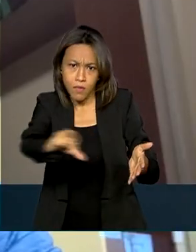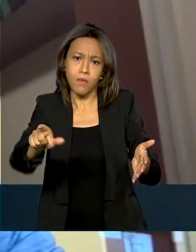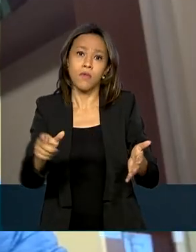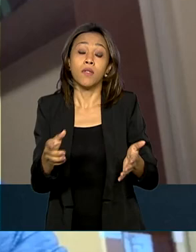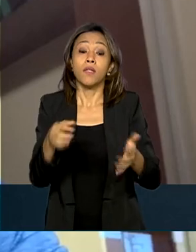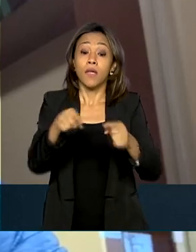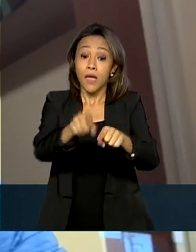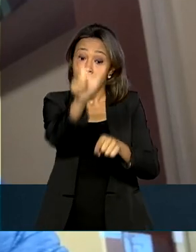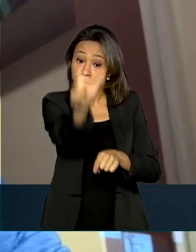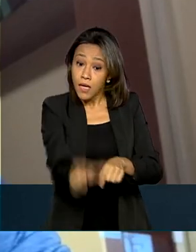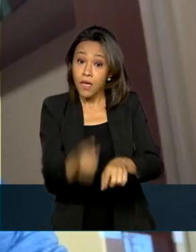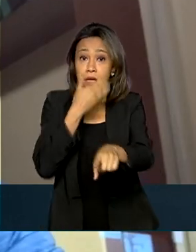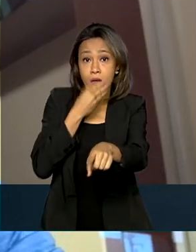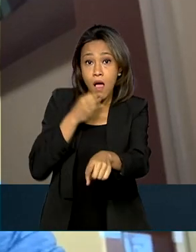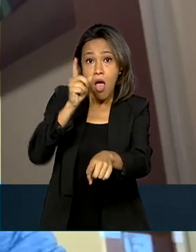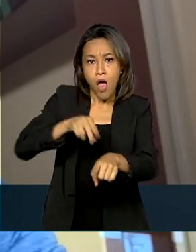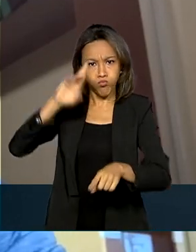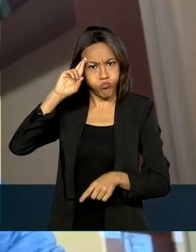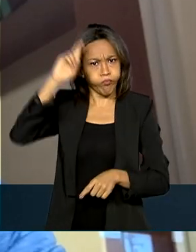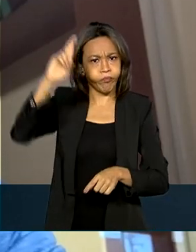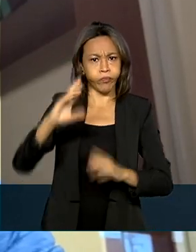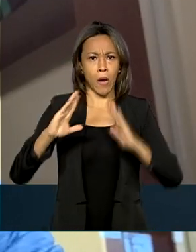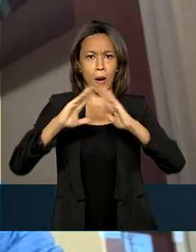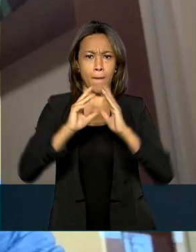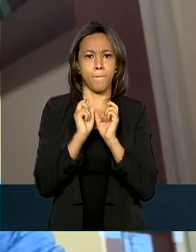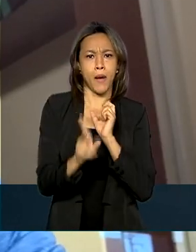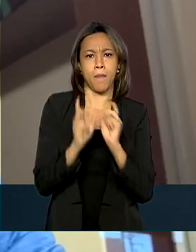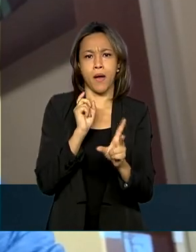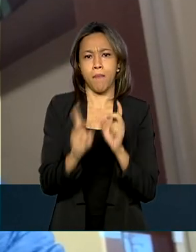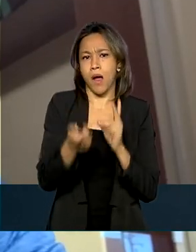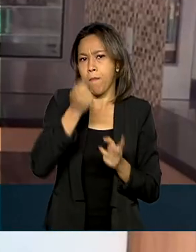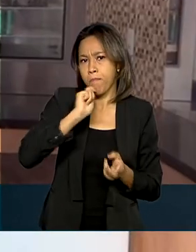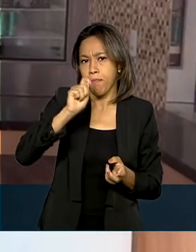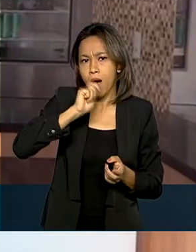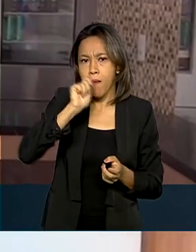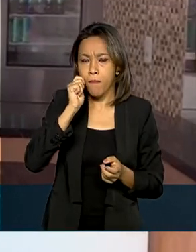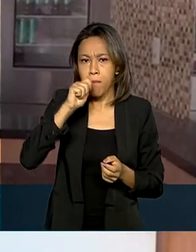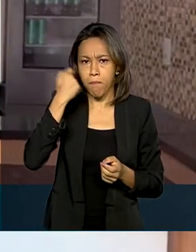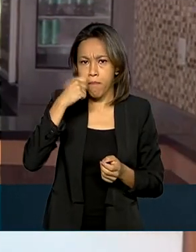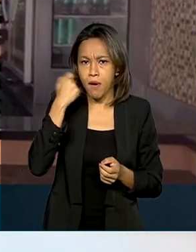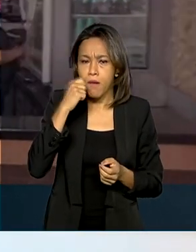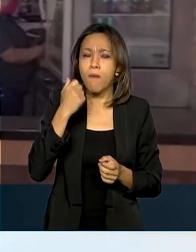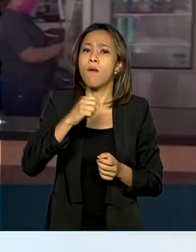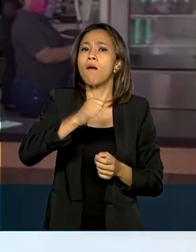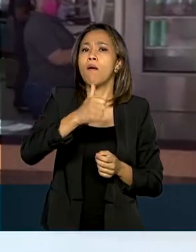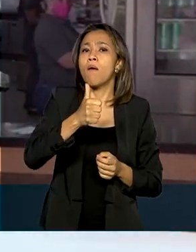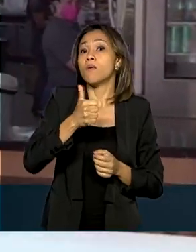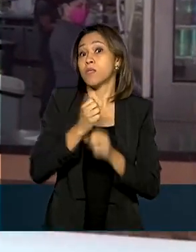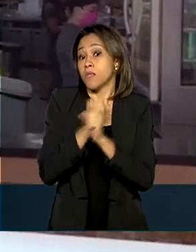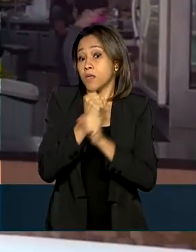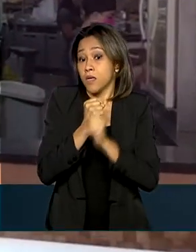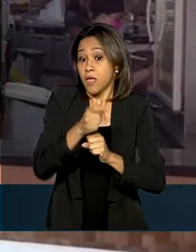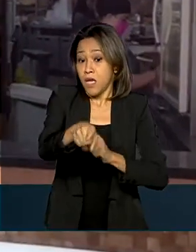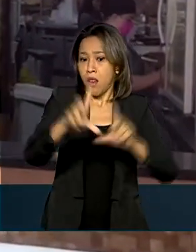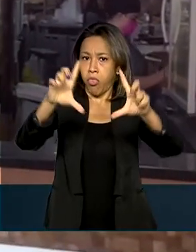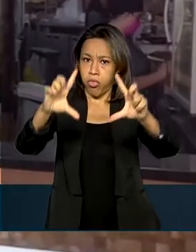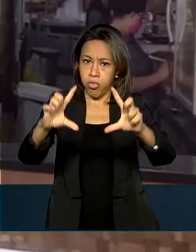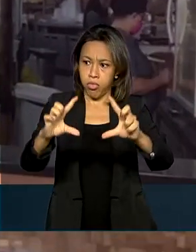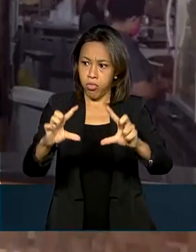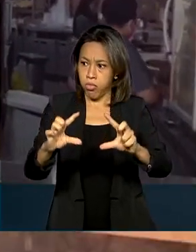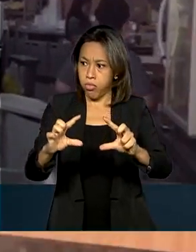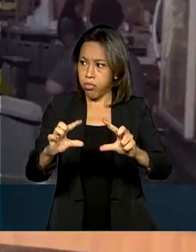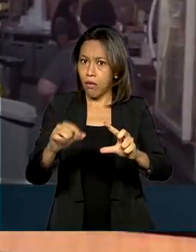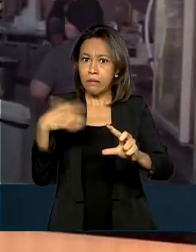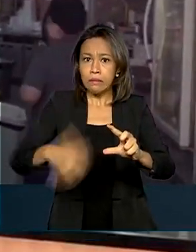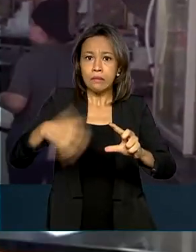do Nascimento é dono de uma padaria no Distrito Federal há 11 anos. Com as vendas caindo mais de 50%,